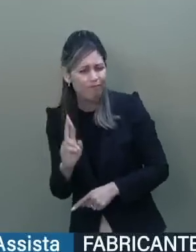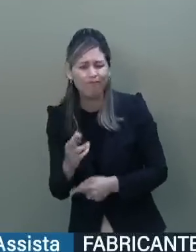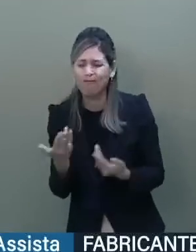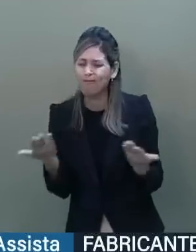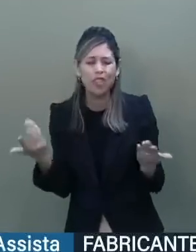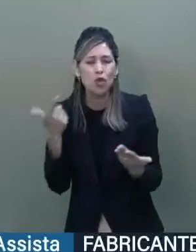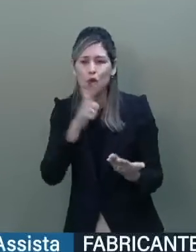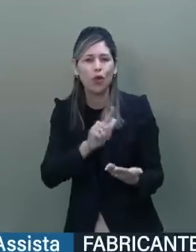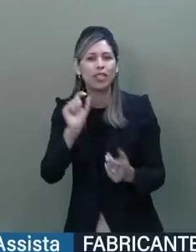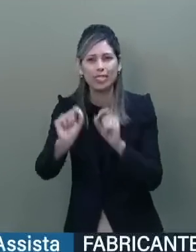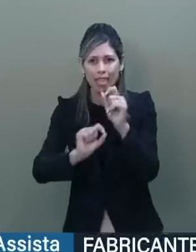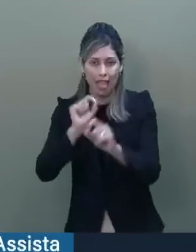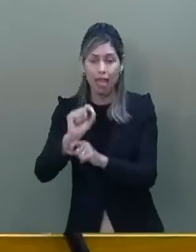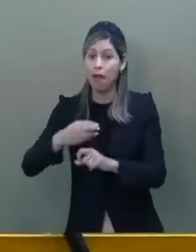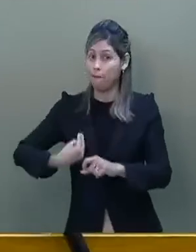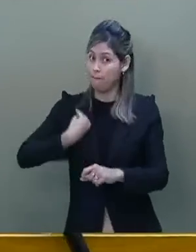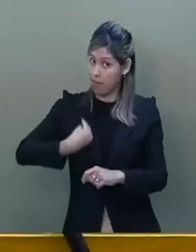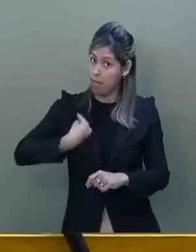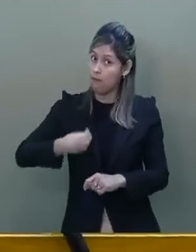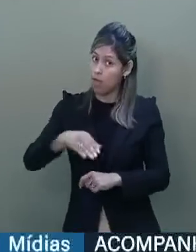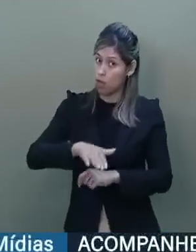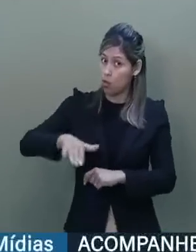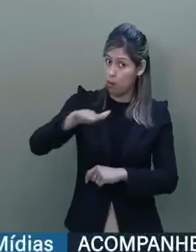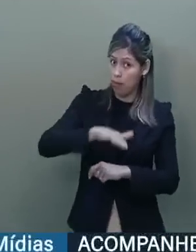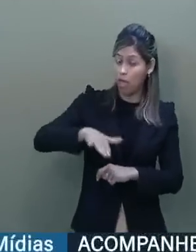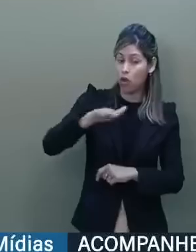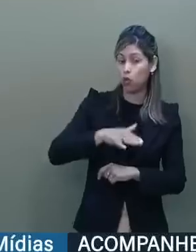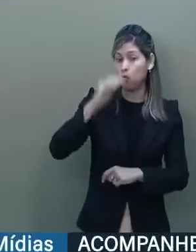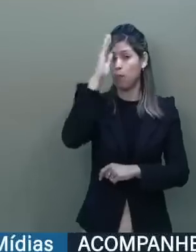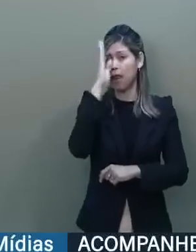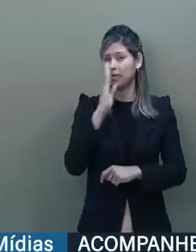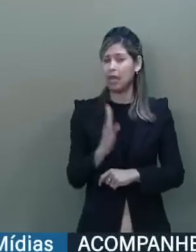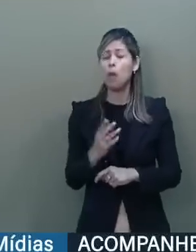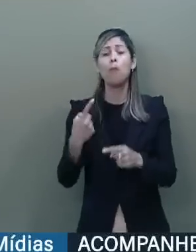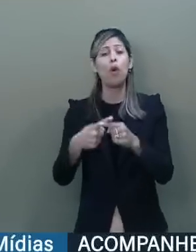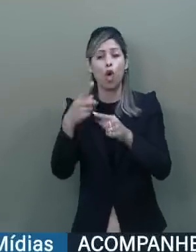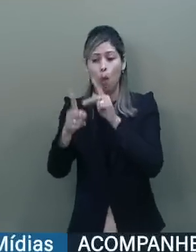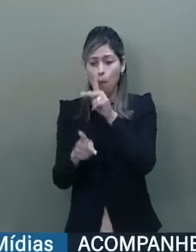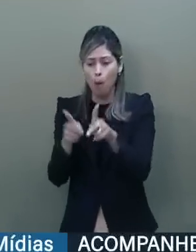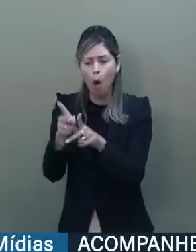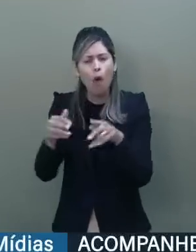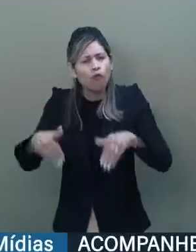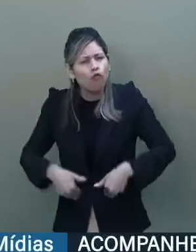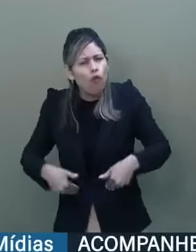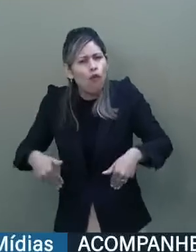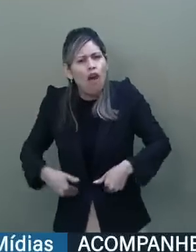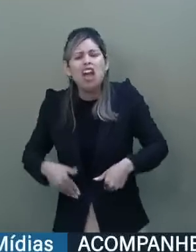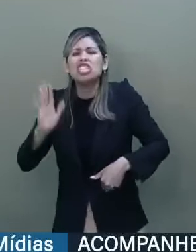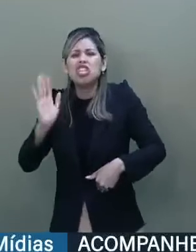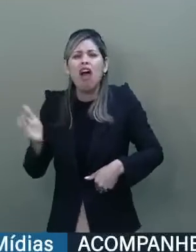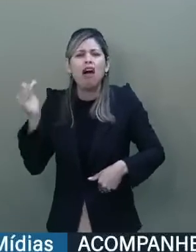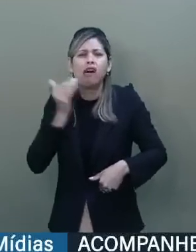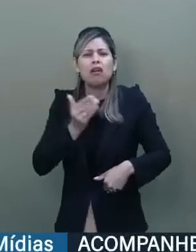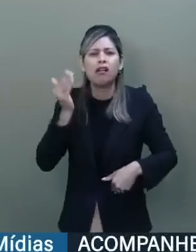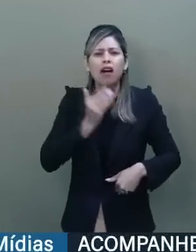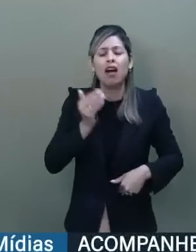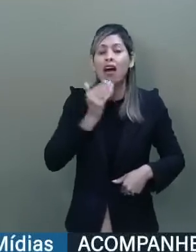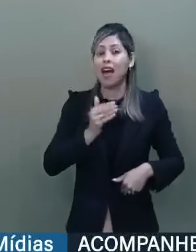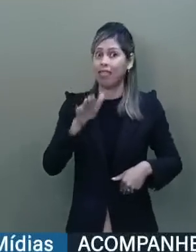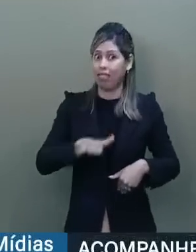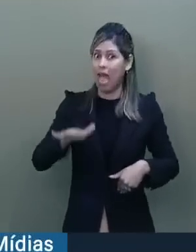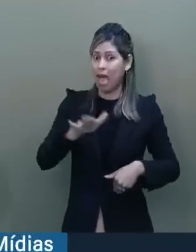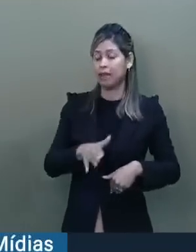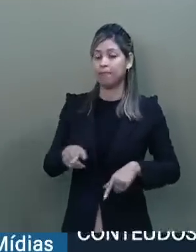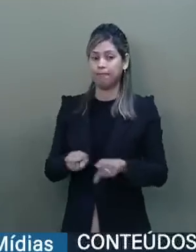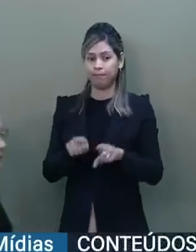e à cidadania fundamentos da República Brasileira. A fome de um povo é a prova maior da falha do poder público, da omissão do